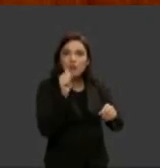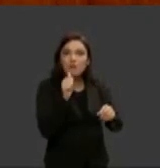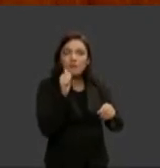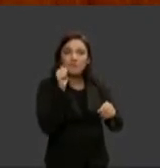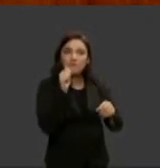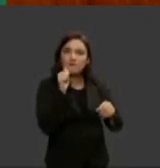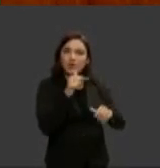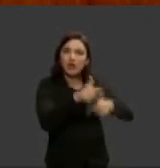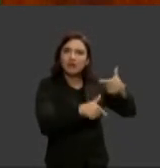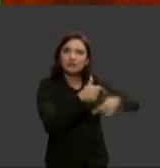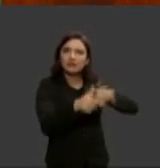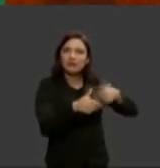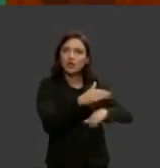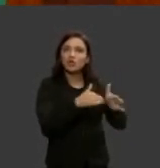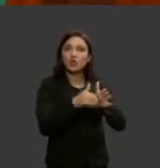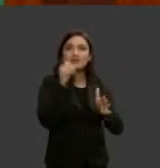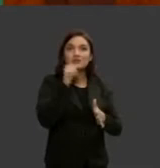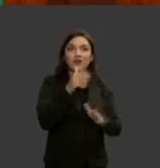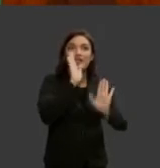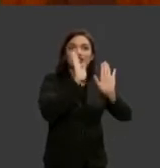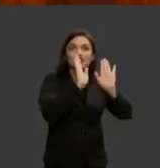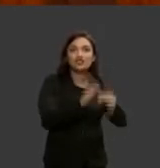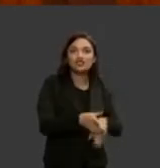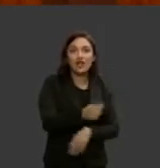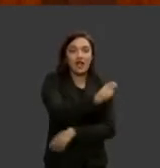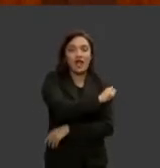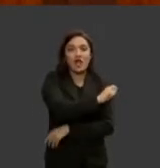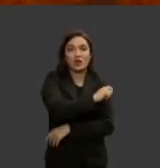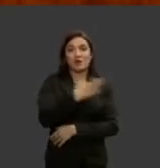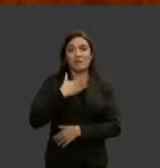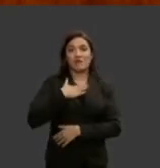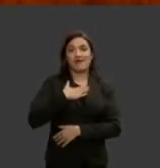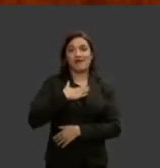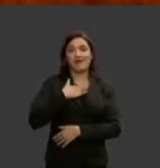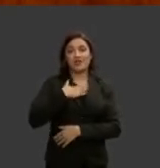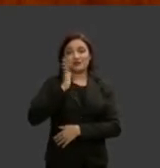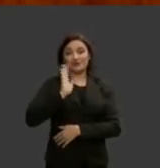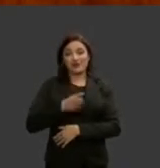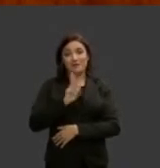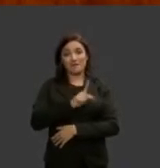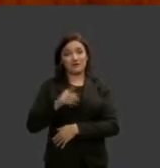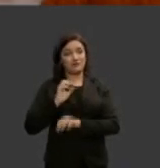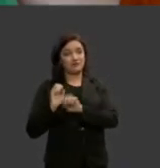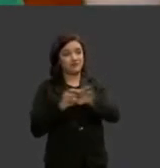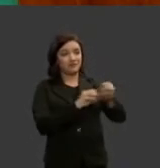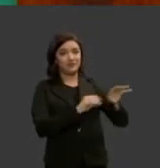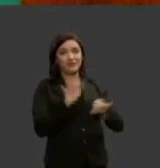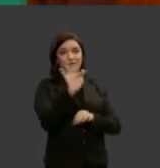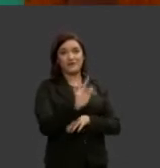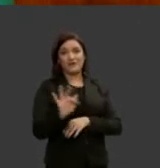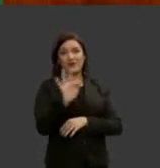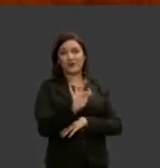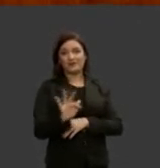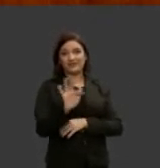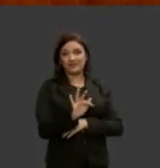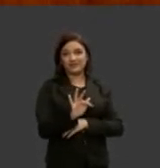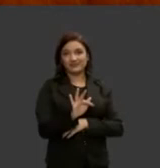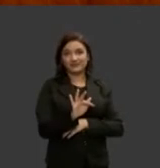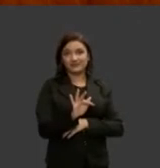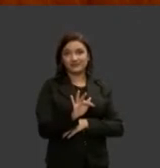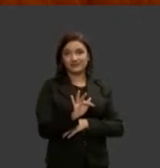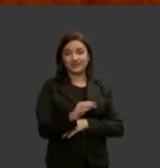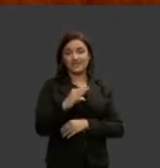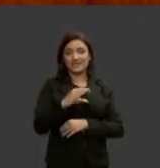havia sido minhas alunas na faculdade no SEUB e